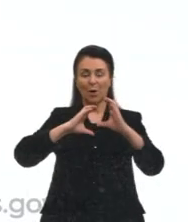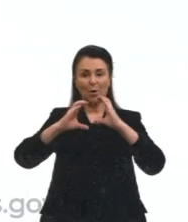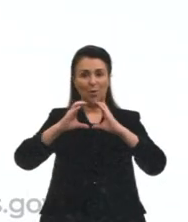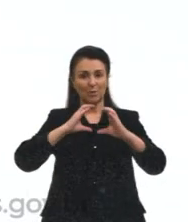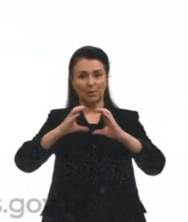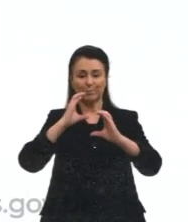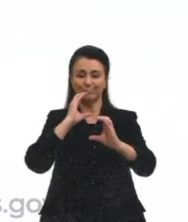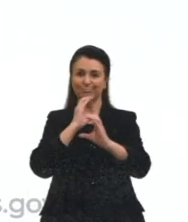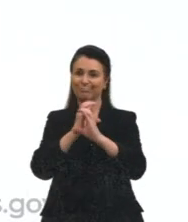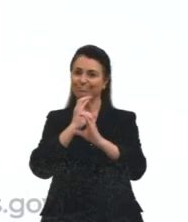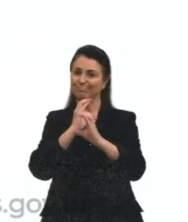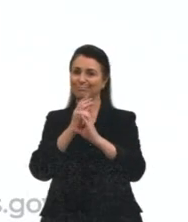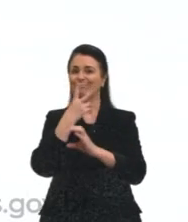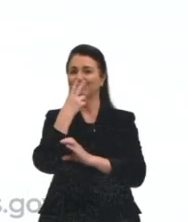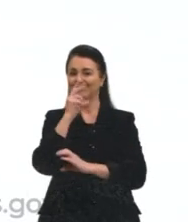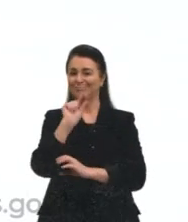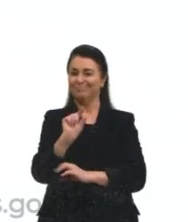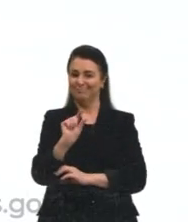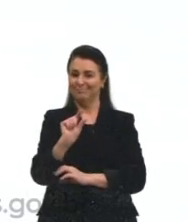parece até meio truncada.